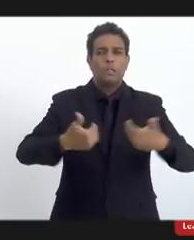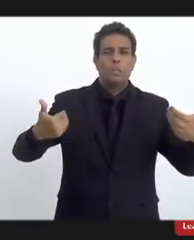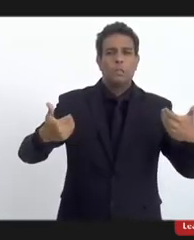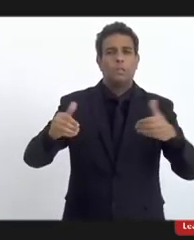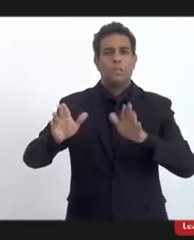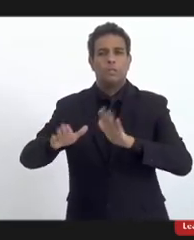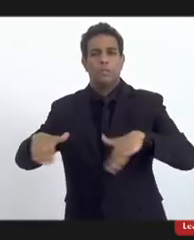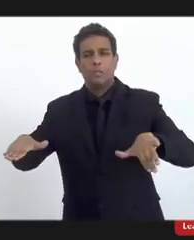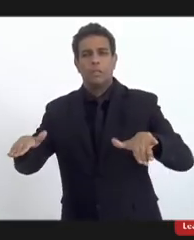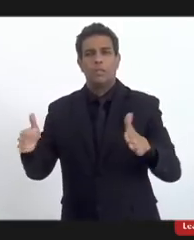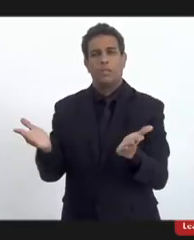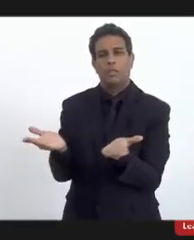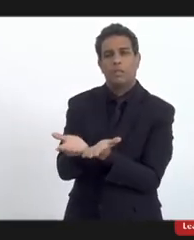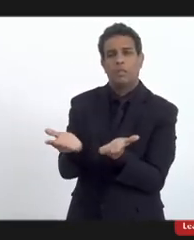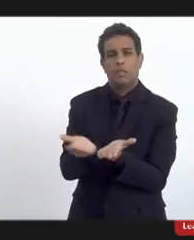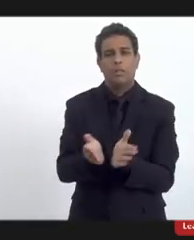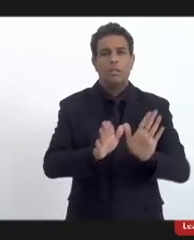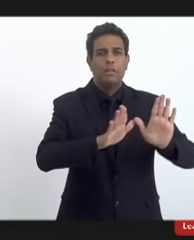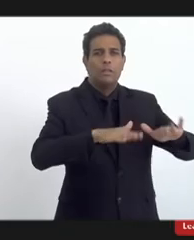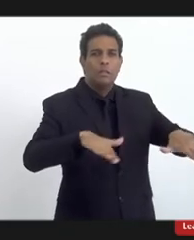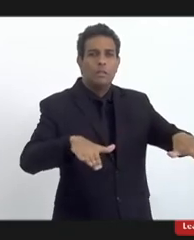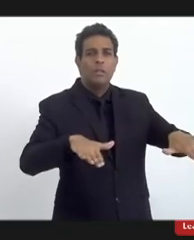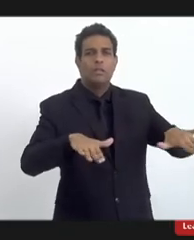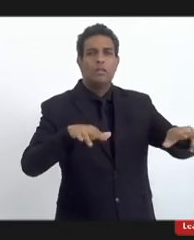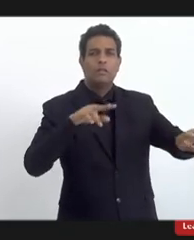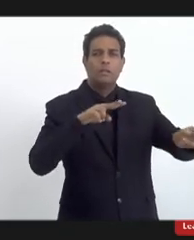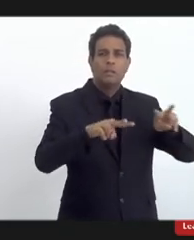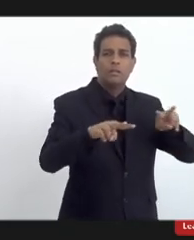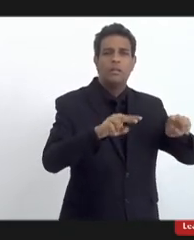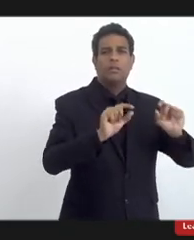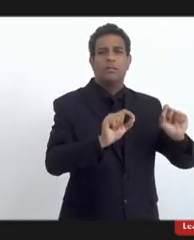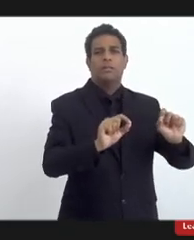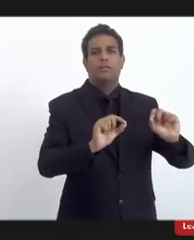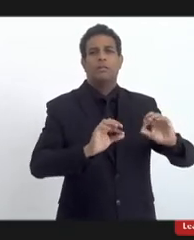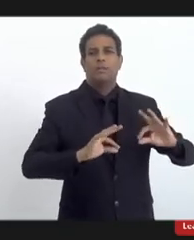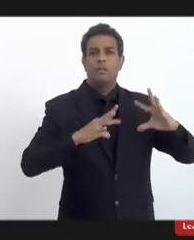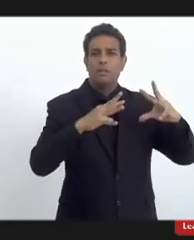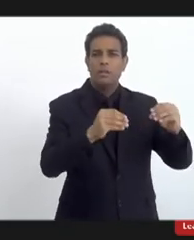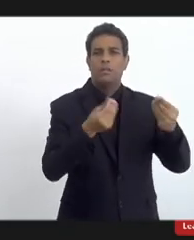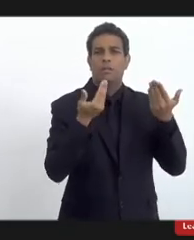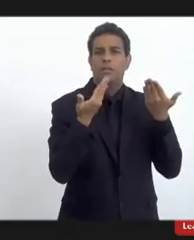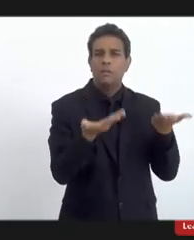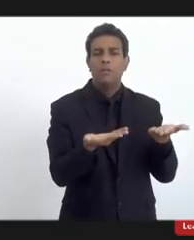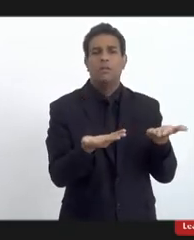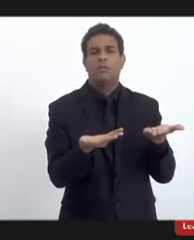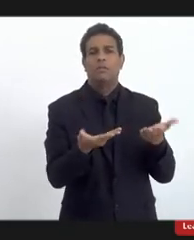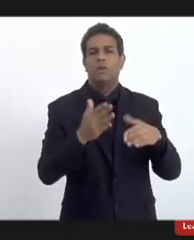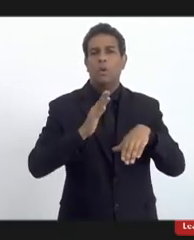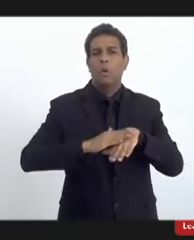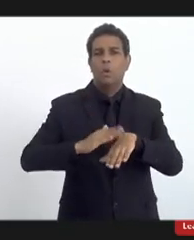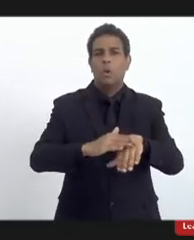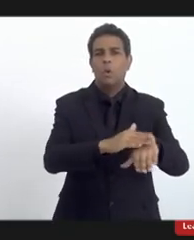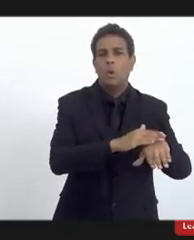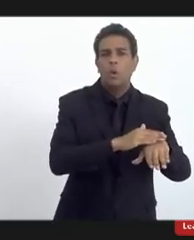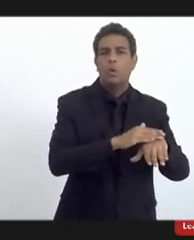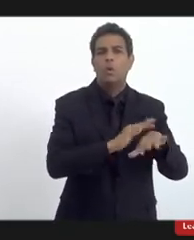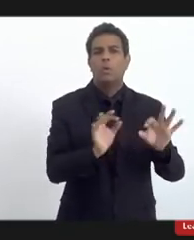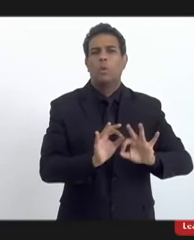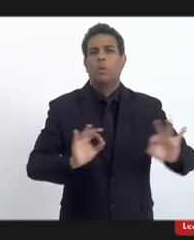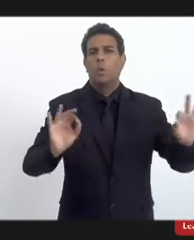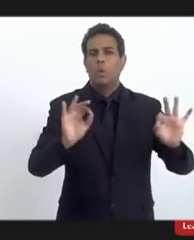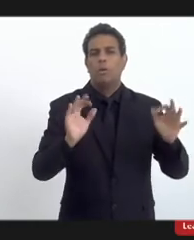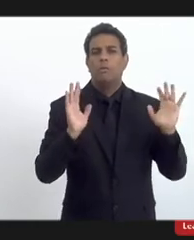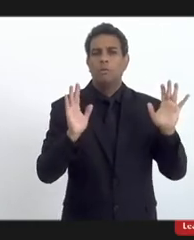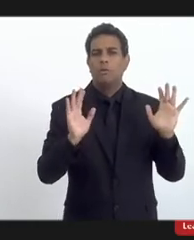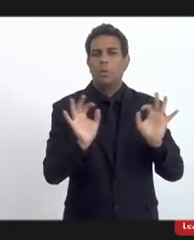crianças de uma religião e crianças de outra, e só agora, não estou dizendo que é a culpa do Alexandre Valle, nada disso, não,